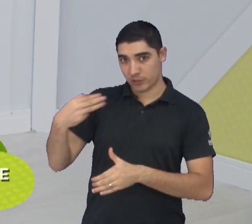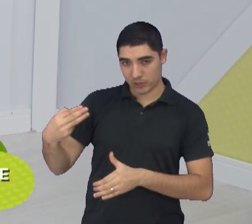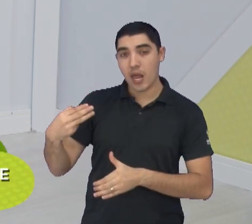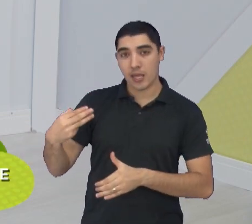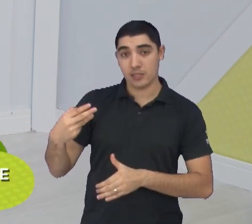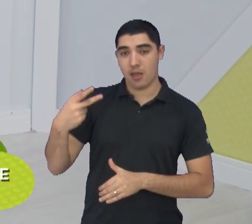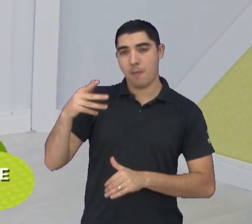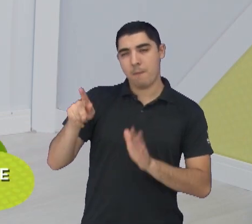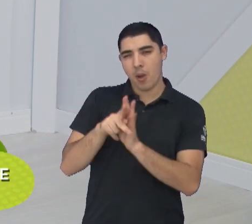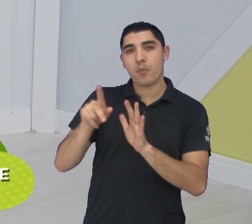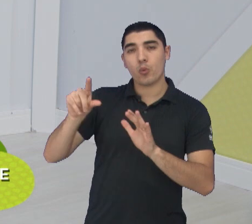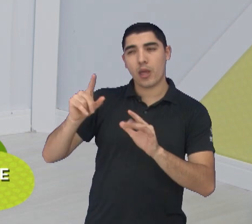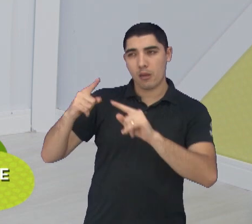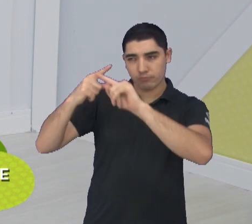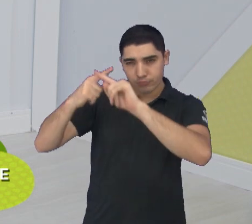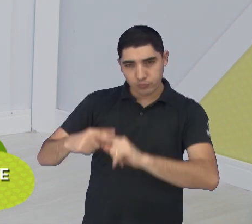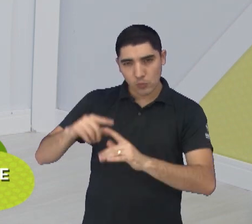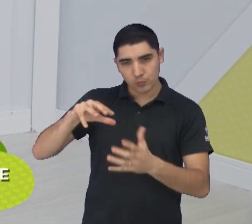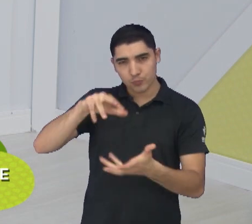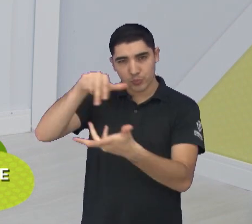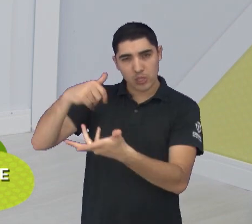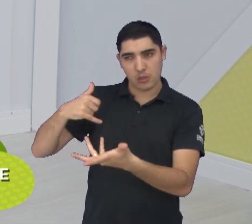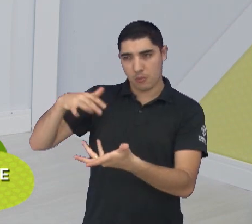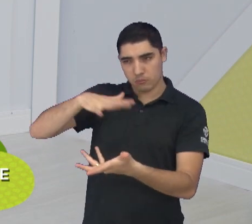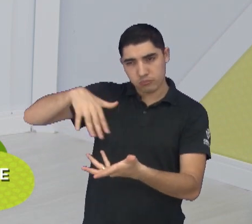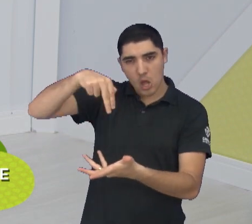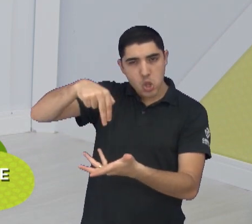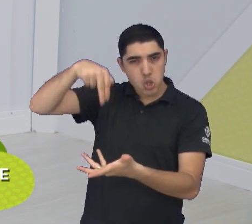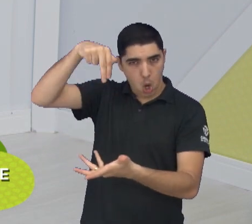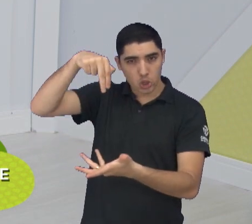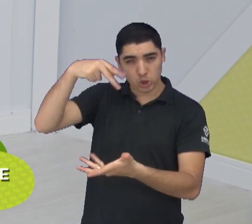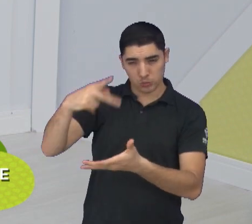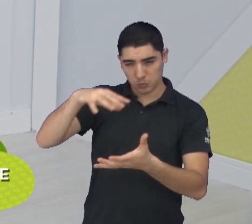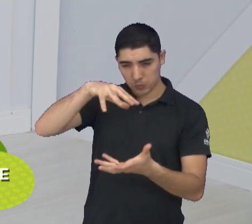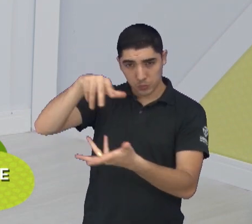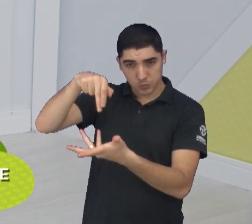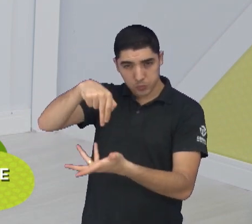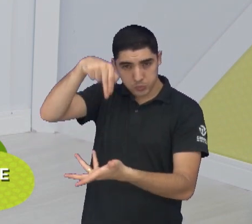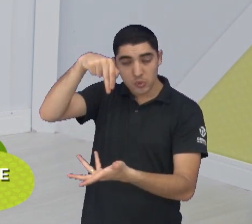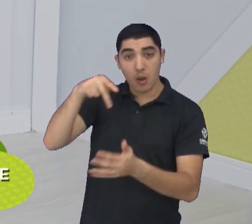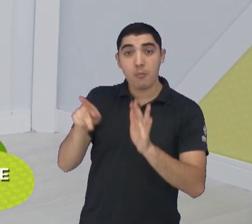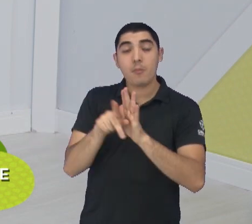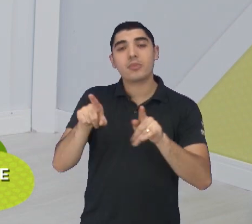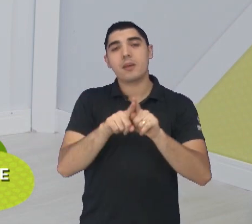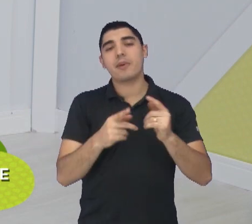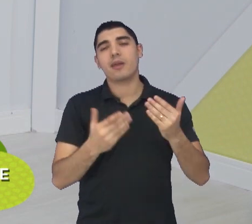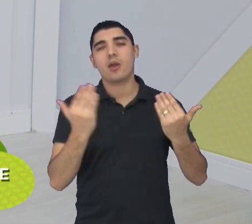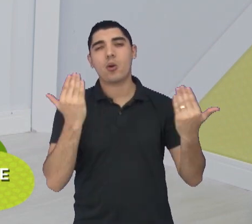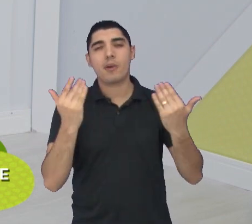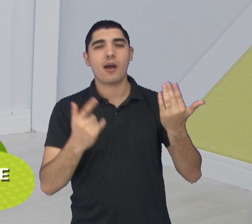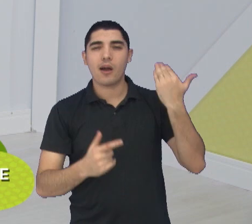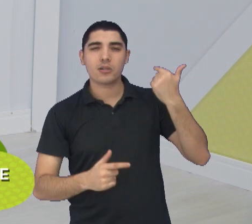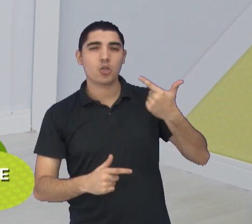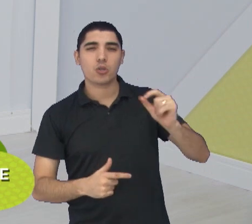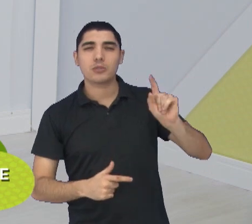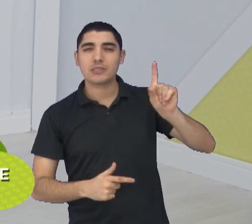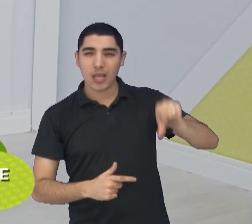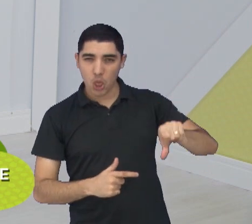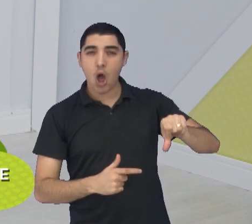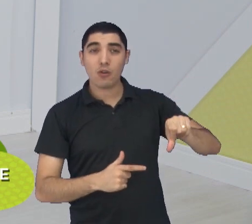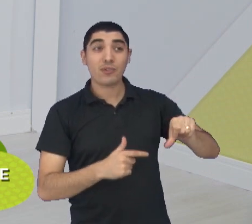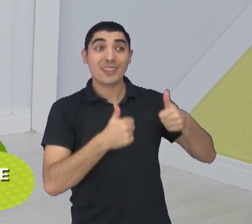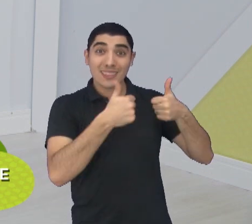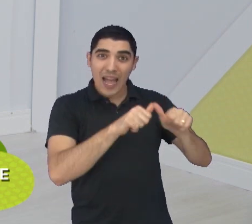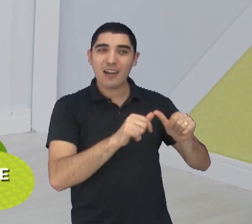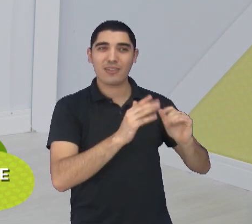2023, além da disputa da final da Liga Sul-Americana de Futsal 2019, que foi adiado aí por conta da pandemia. O nosso